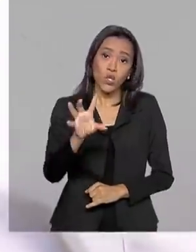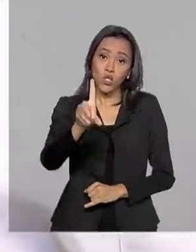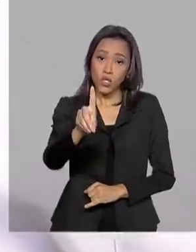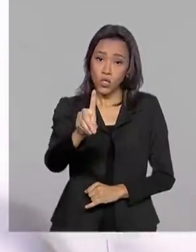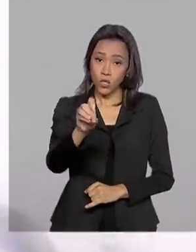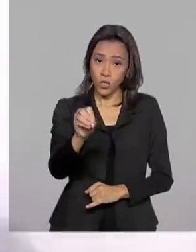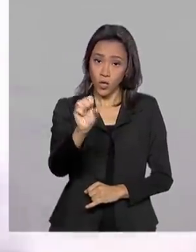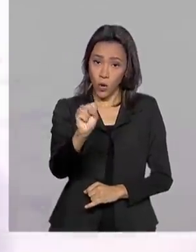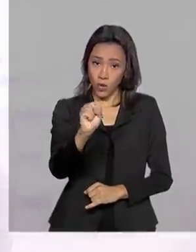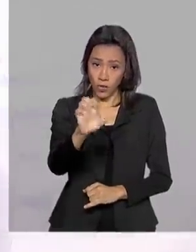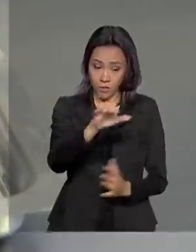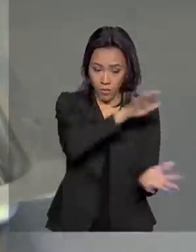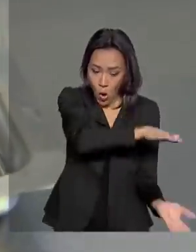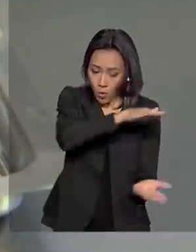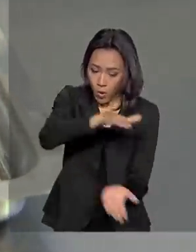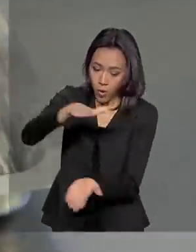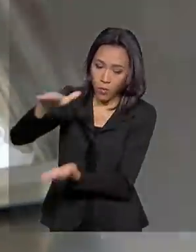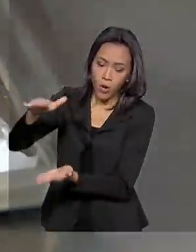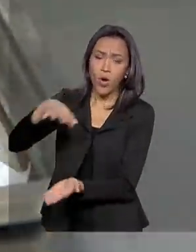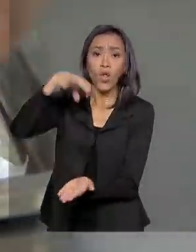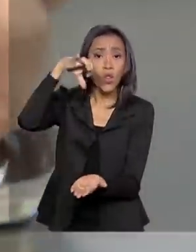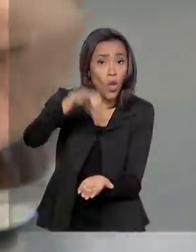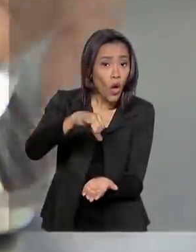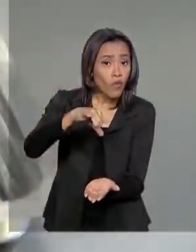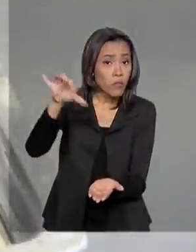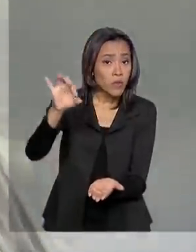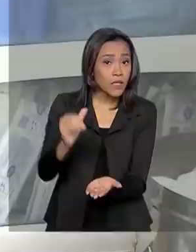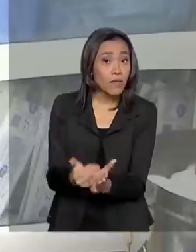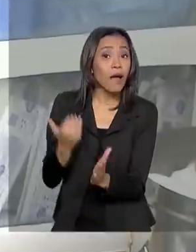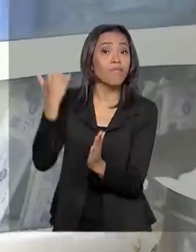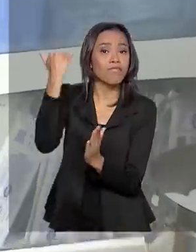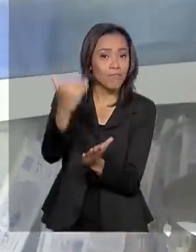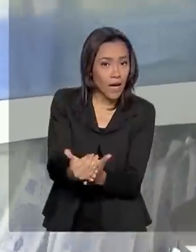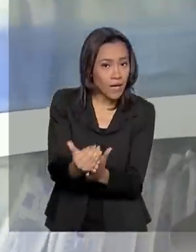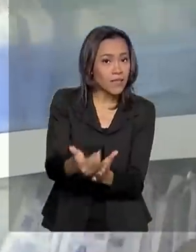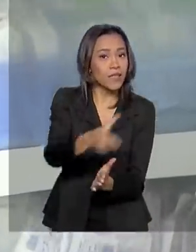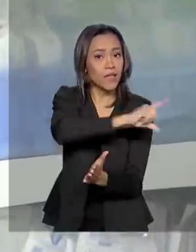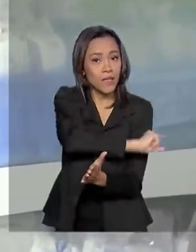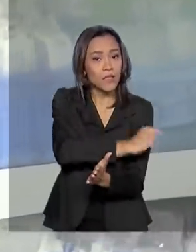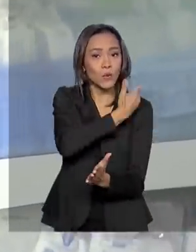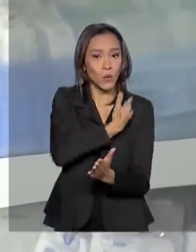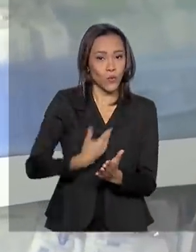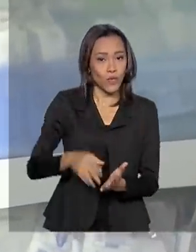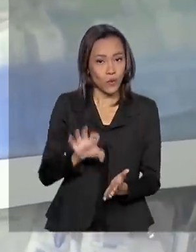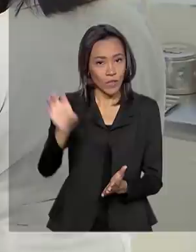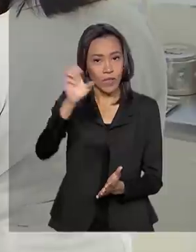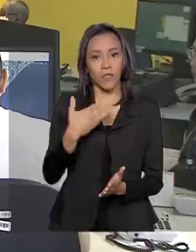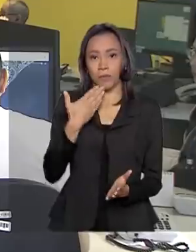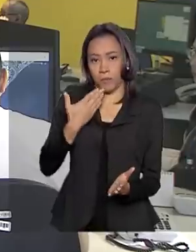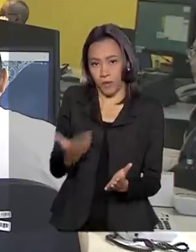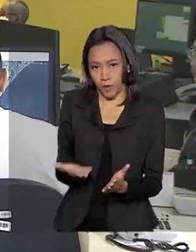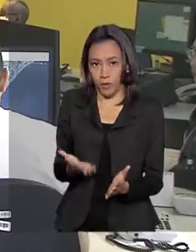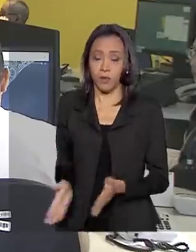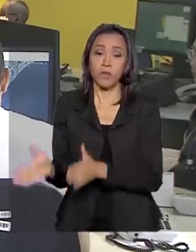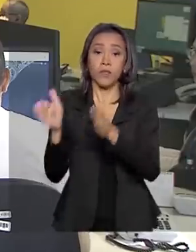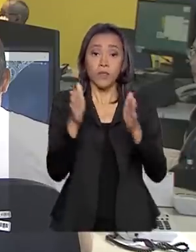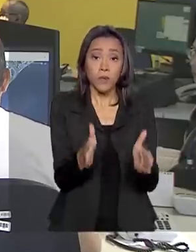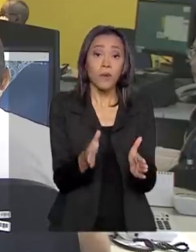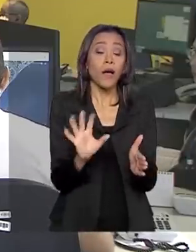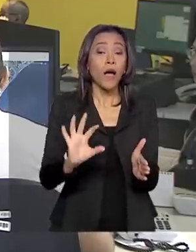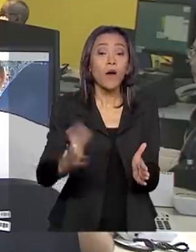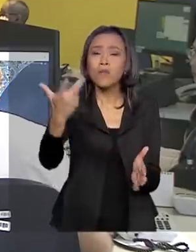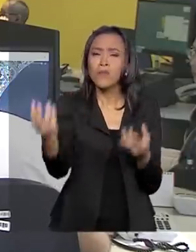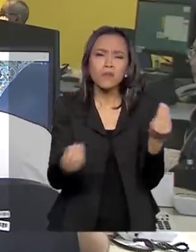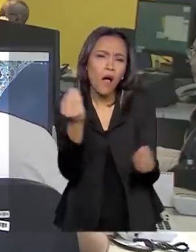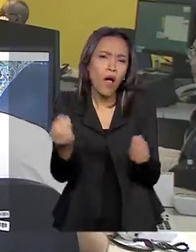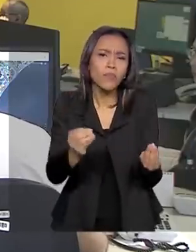saúde, 9% a mais do que havia sido solicitado pelos governos estaduais. A transmissão do sarampo acontece pelo ar,